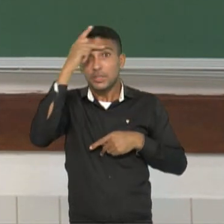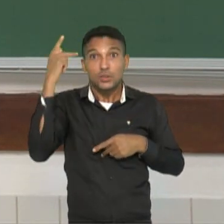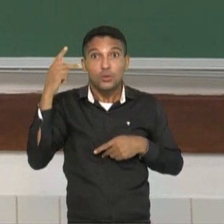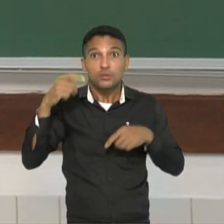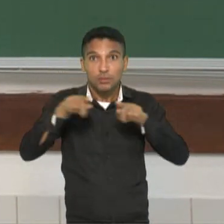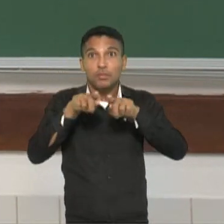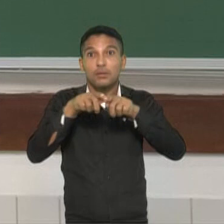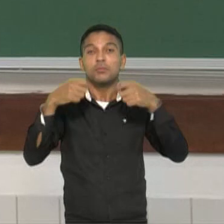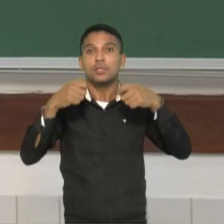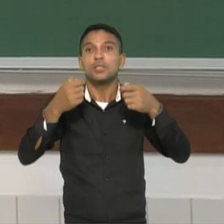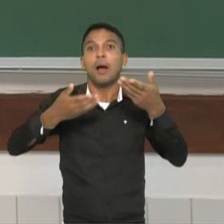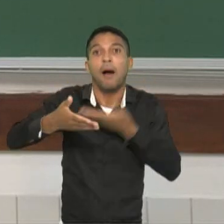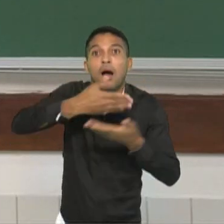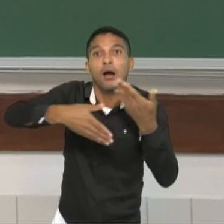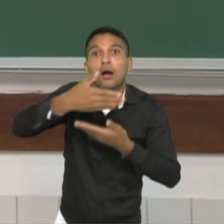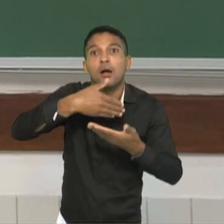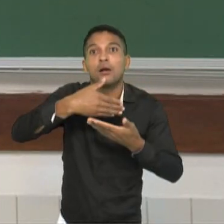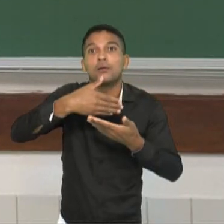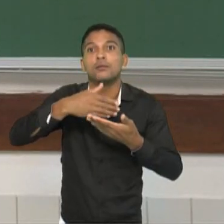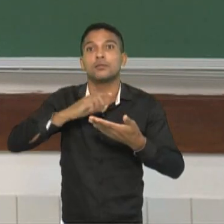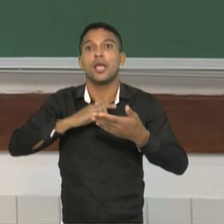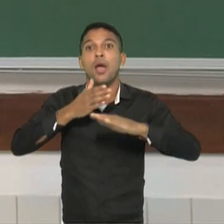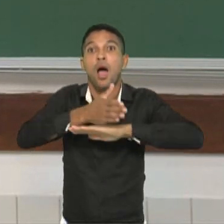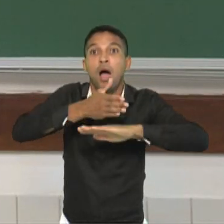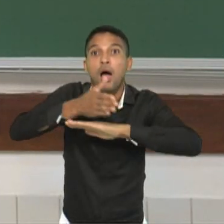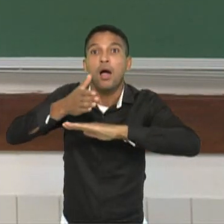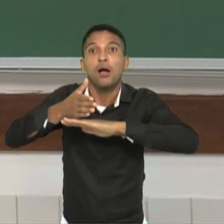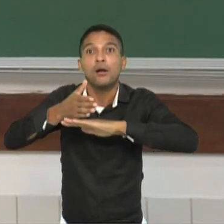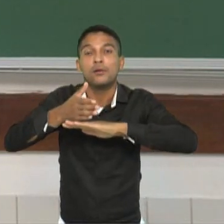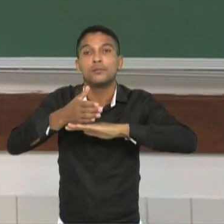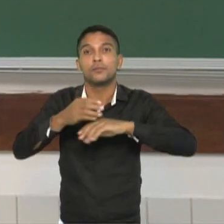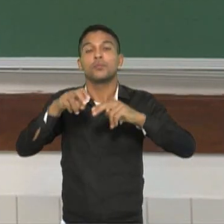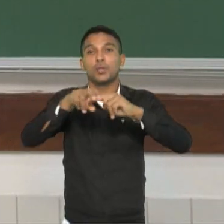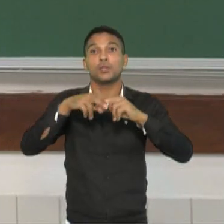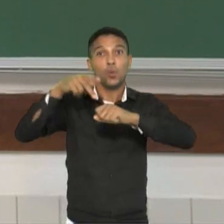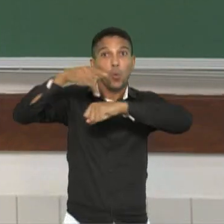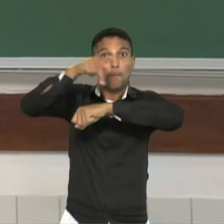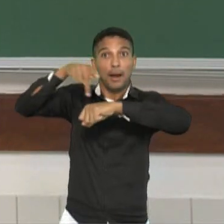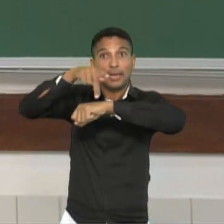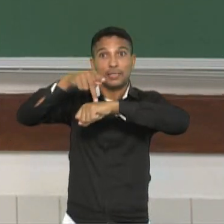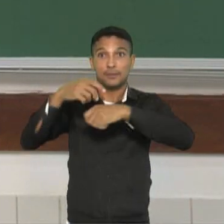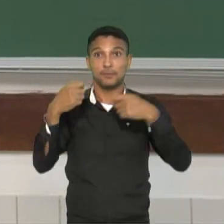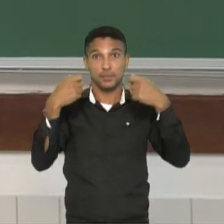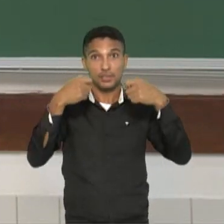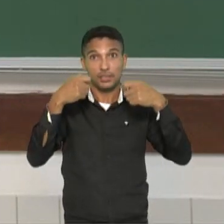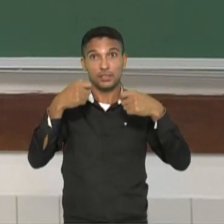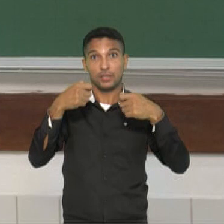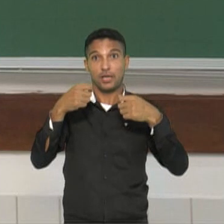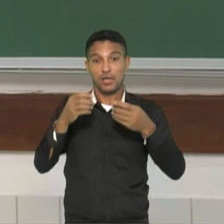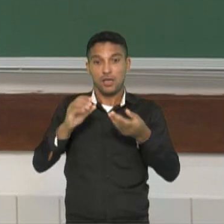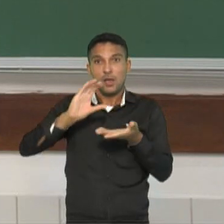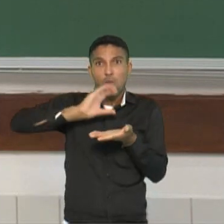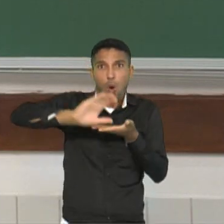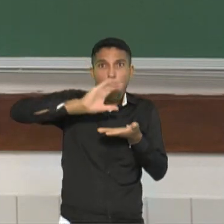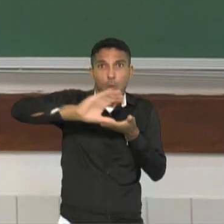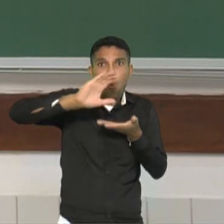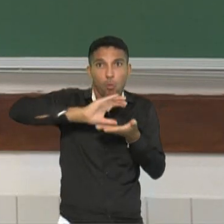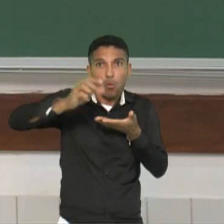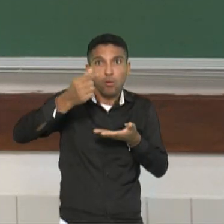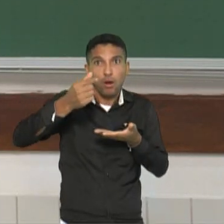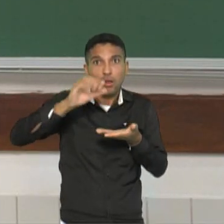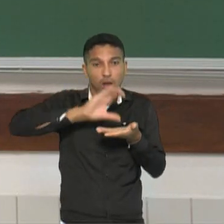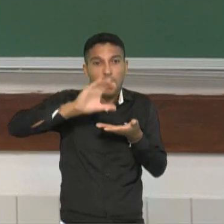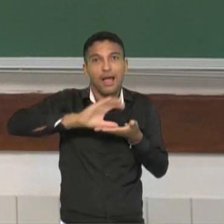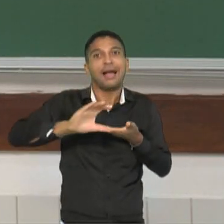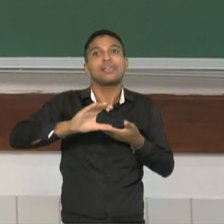que o país faça esse investimento no setor terciário. Para que a desindustrialização não venha a se tornar um